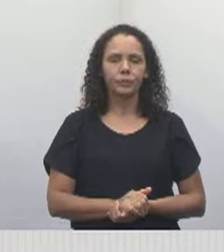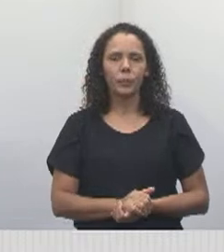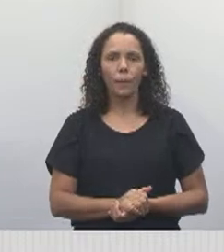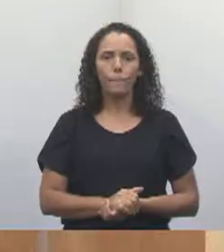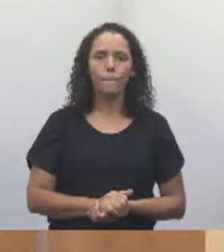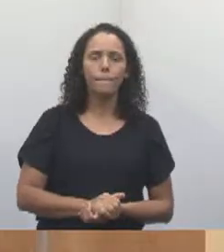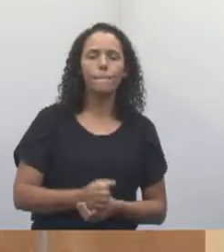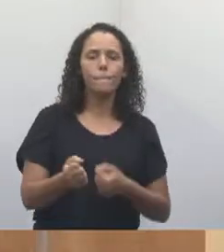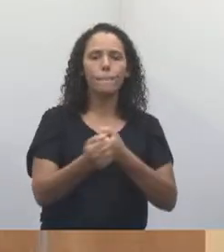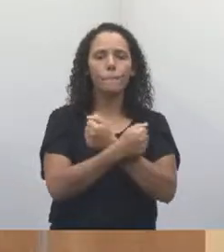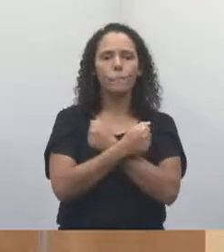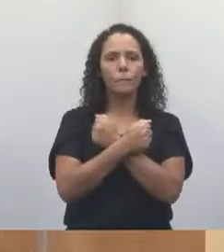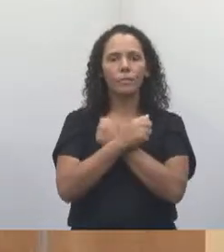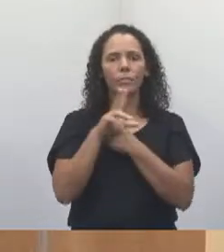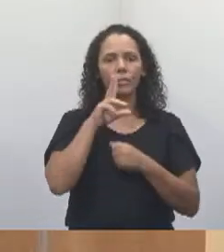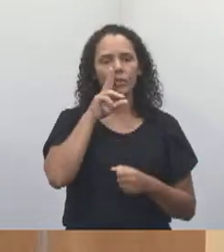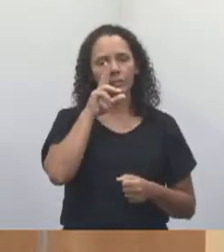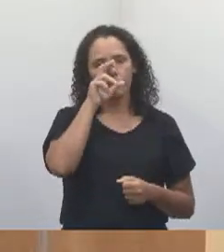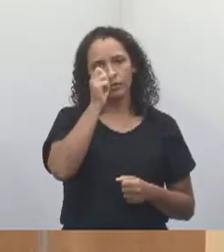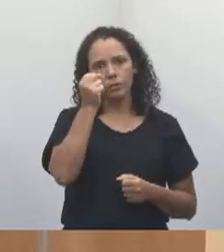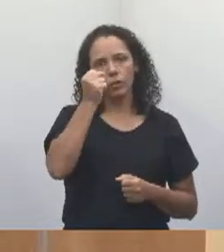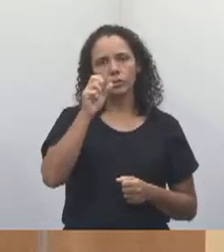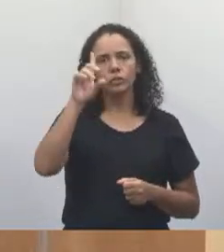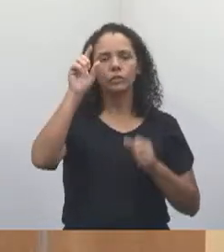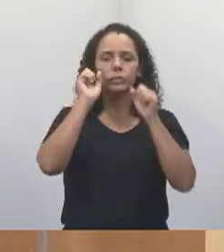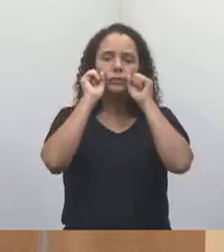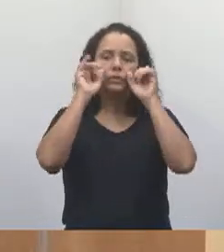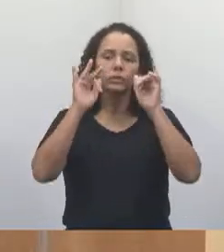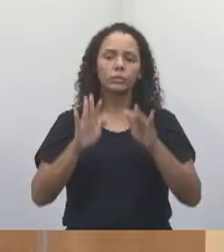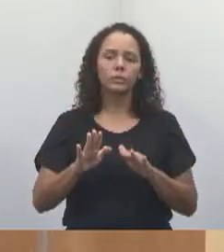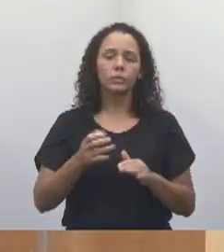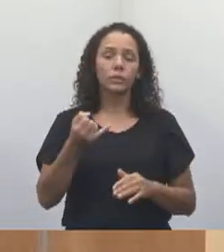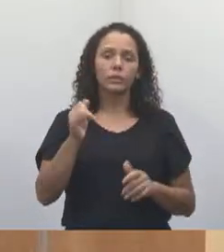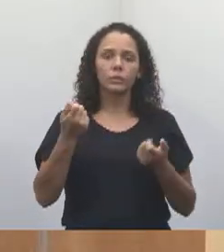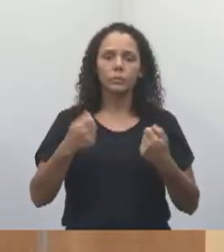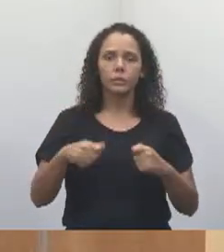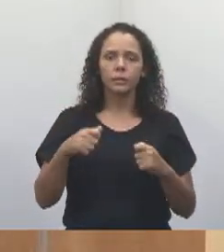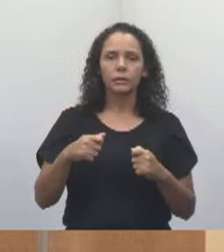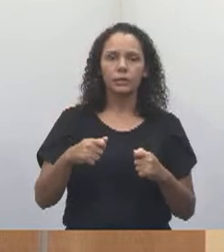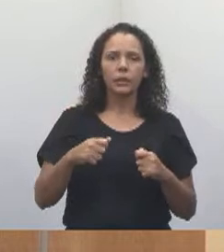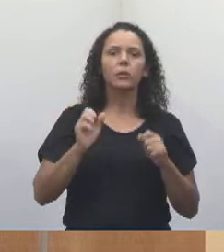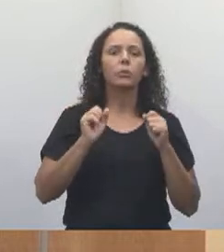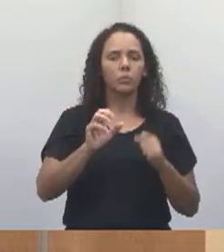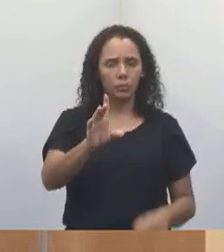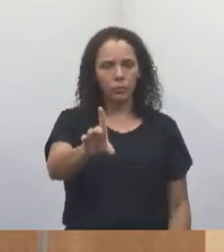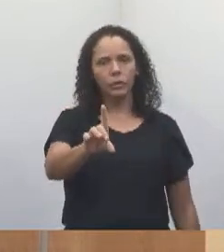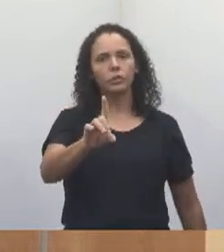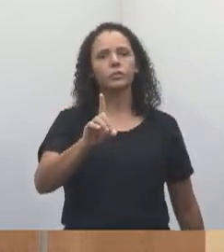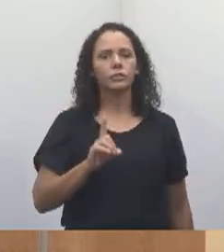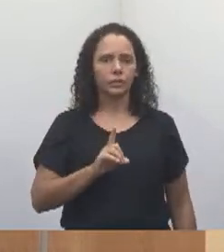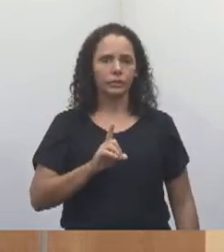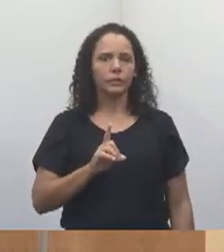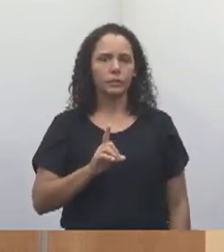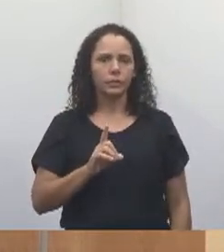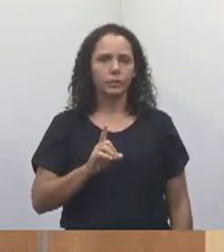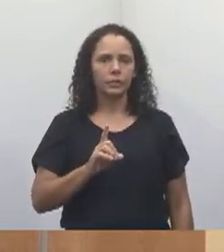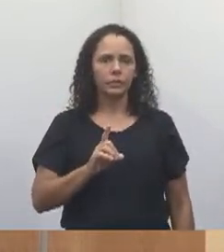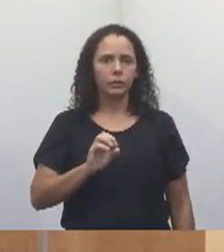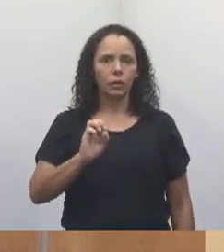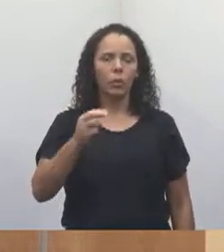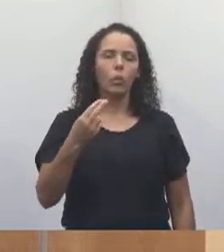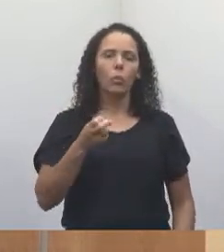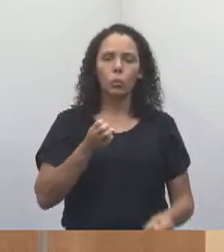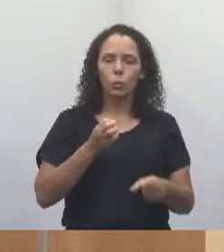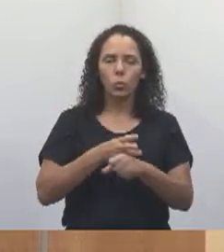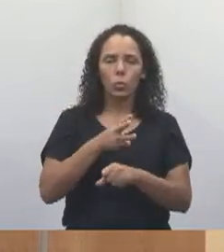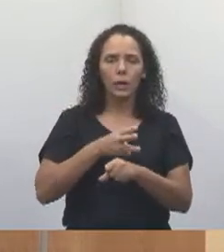abraço a você. Que Deus os abençoe. E, se precisar da gente, pode vir aqui na Câmara, pode nos acionar através do número